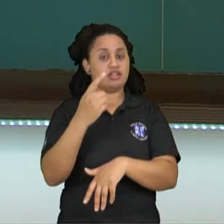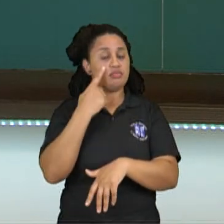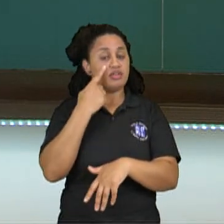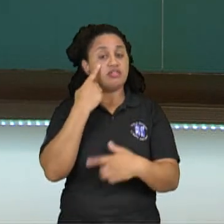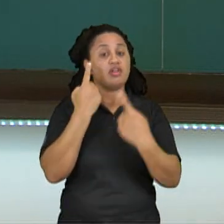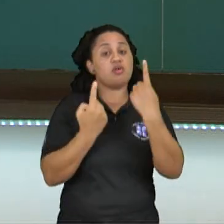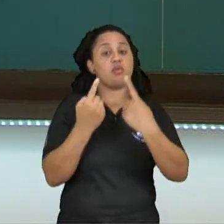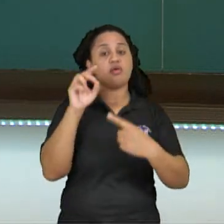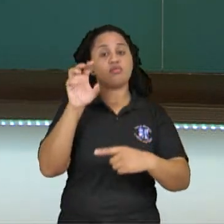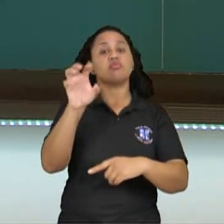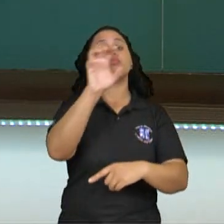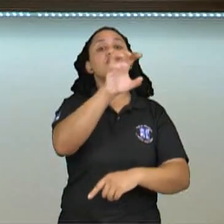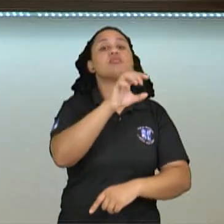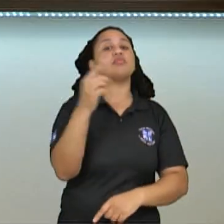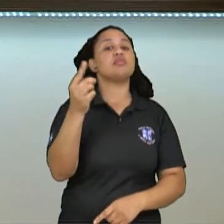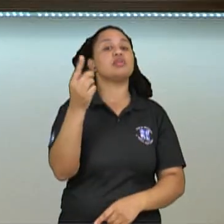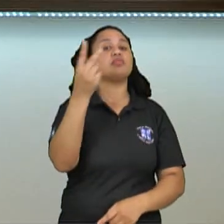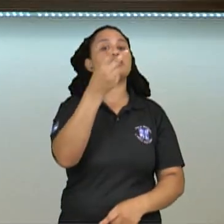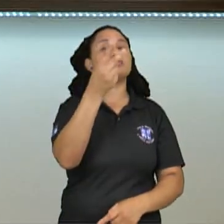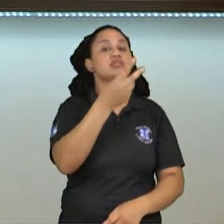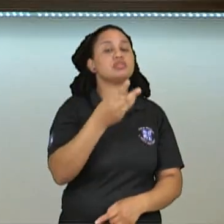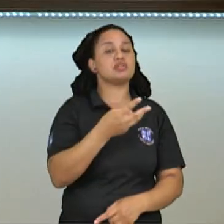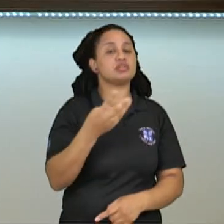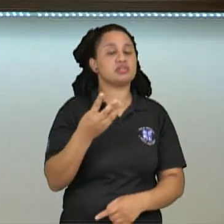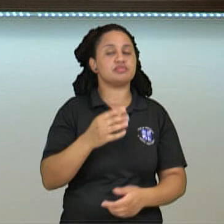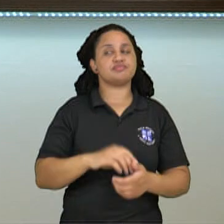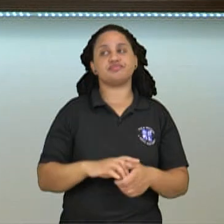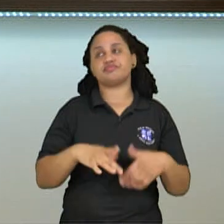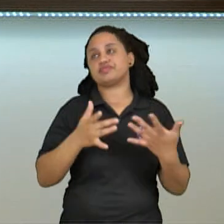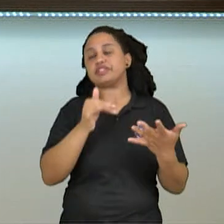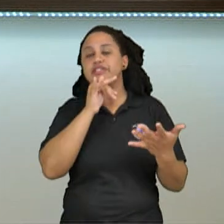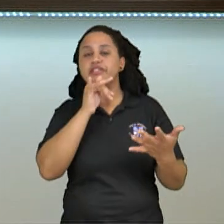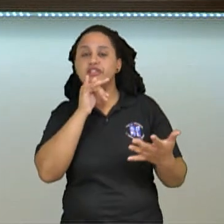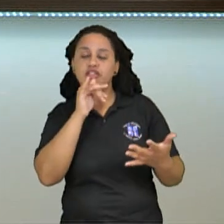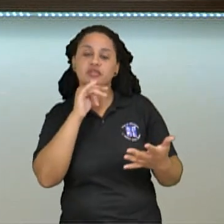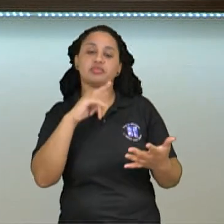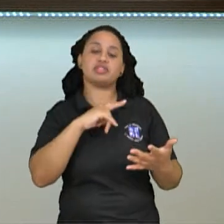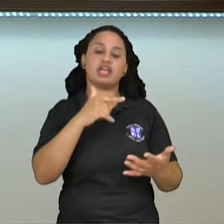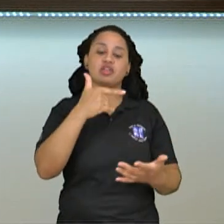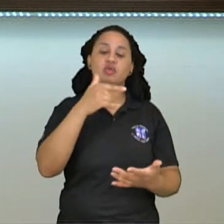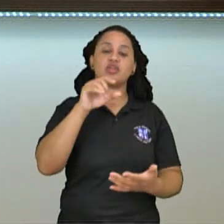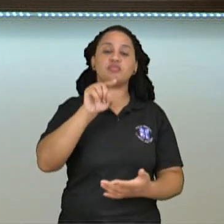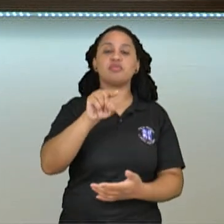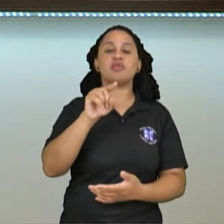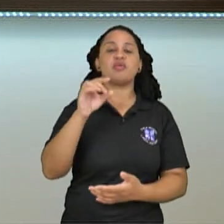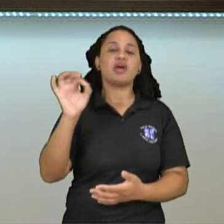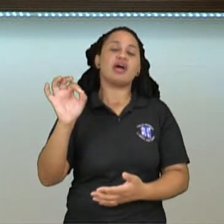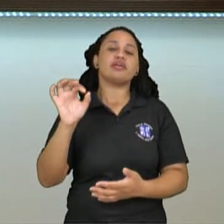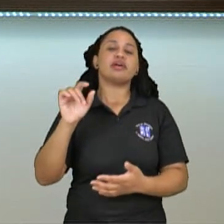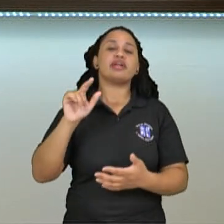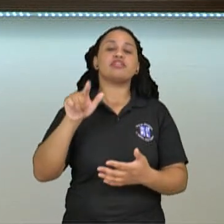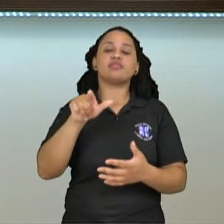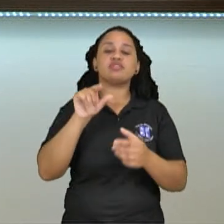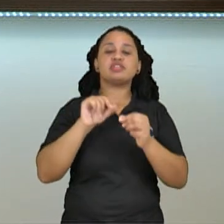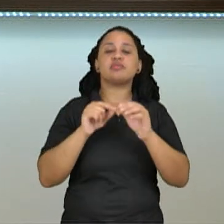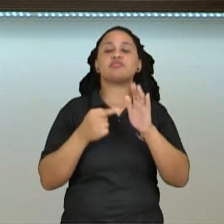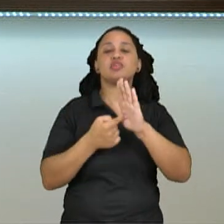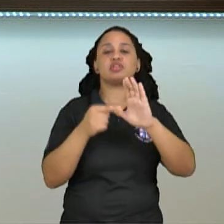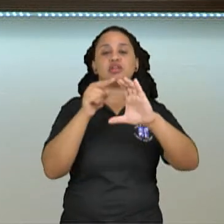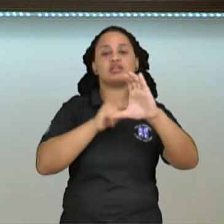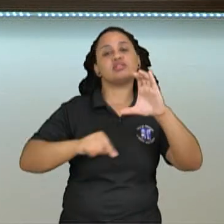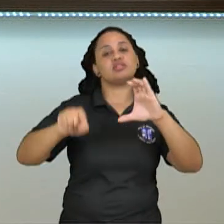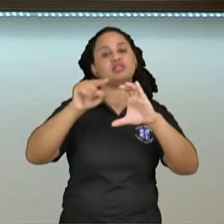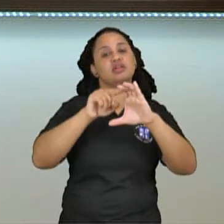quadrante que eles pertencem. Por exemplo, você tem um ângulo de 2 mil graus para representar na circunferência.